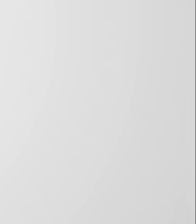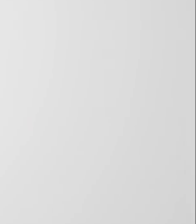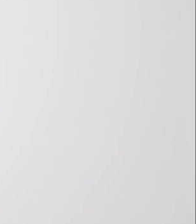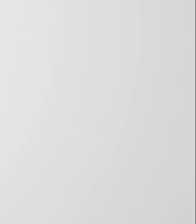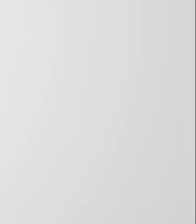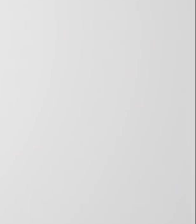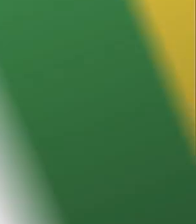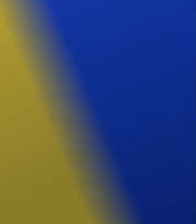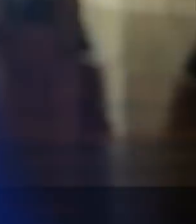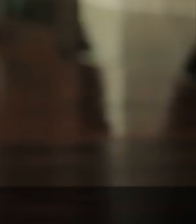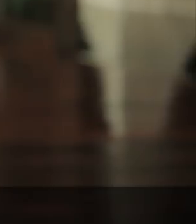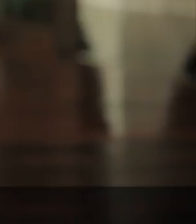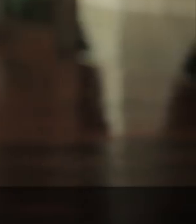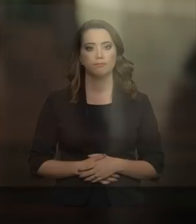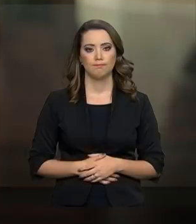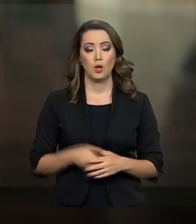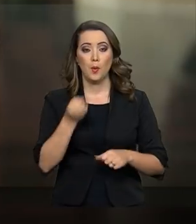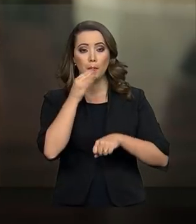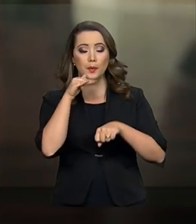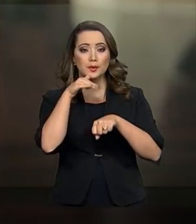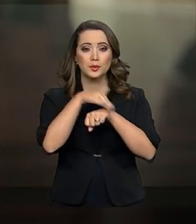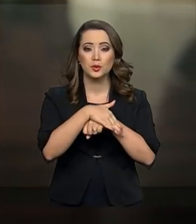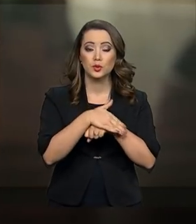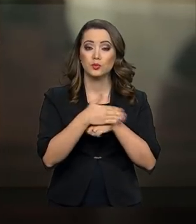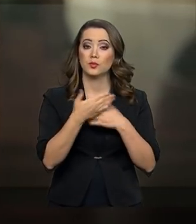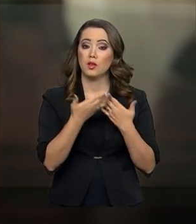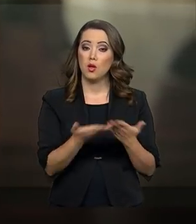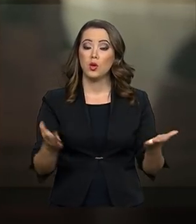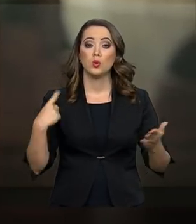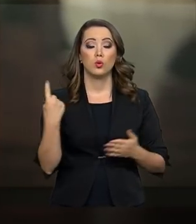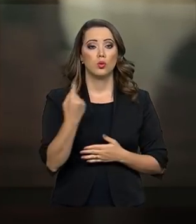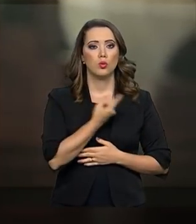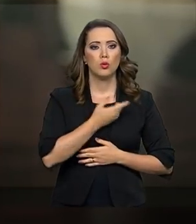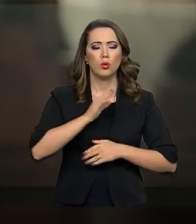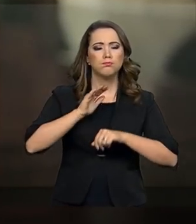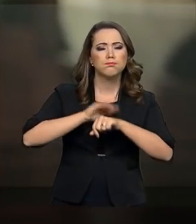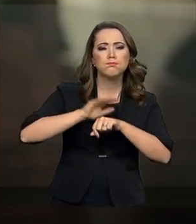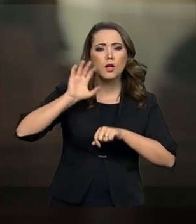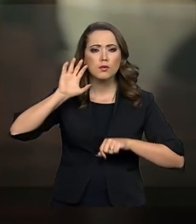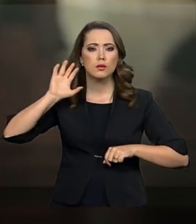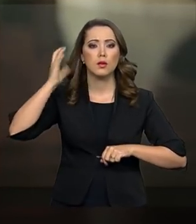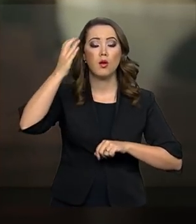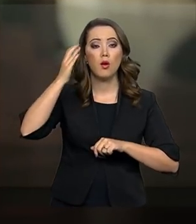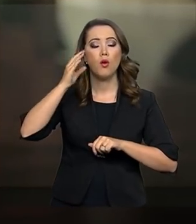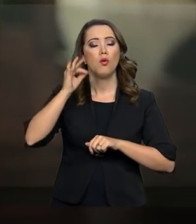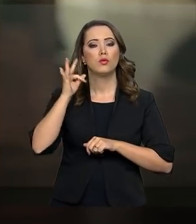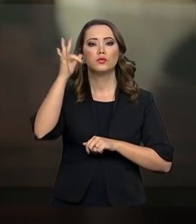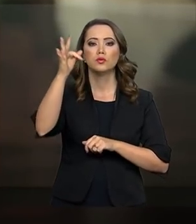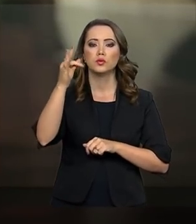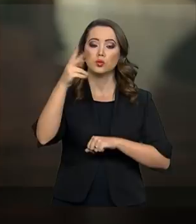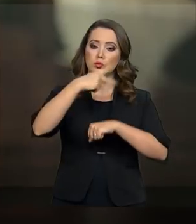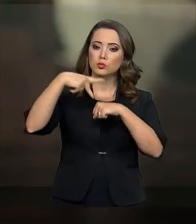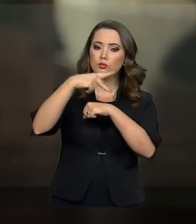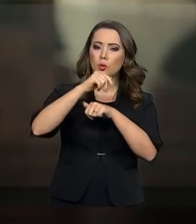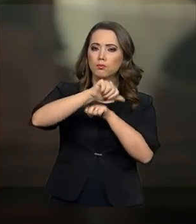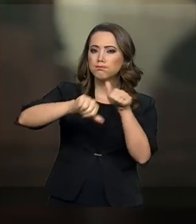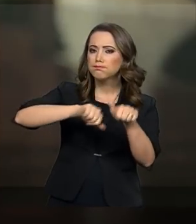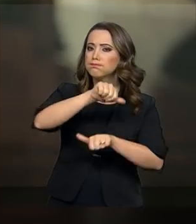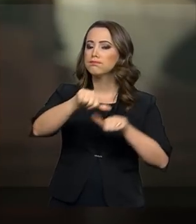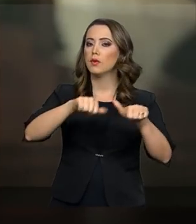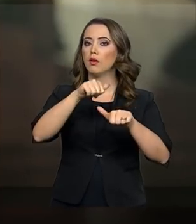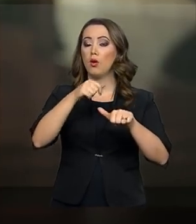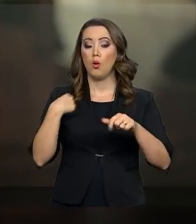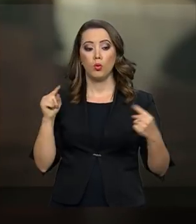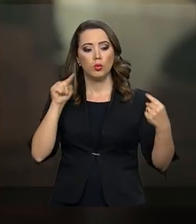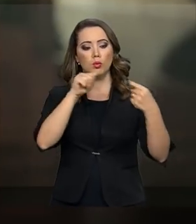Jair Bolsonaro. Boa noite. Estamos determinados a mudar o rumo do nosso país. Nossos